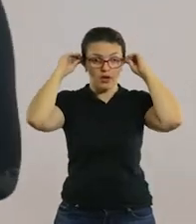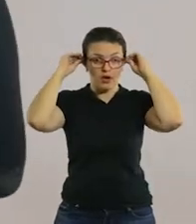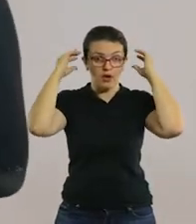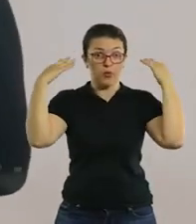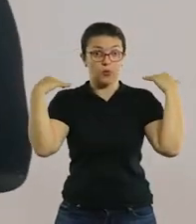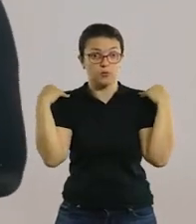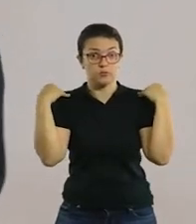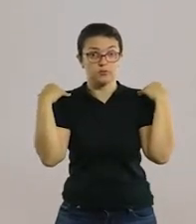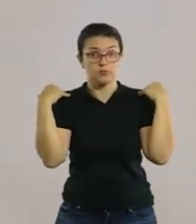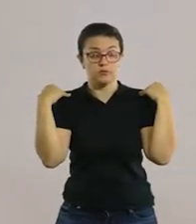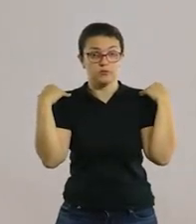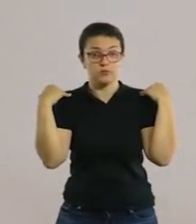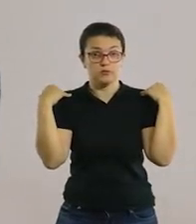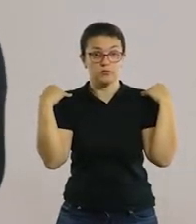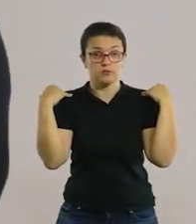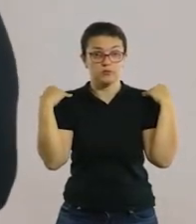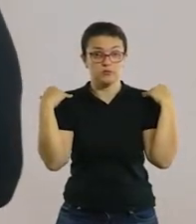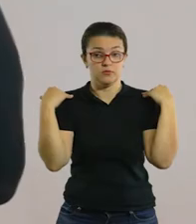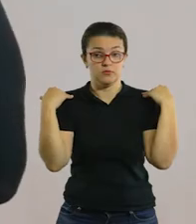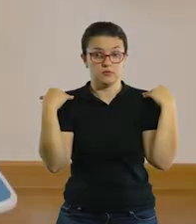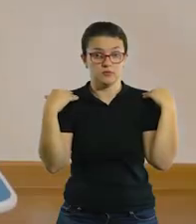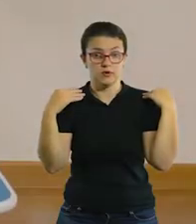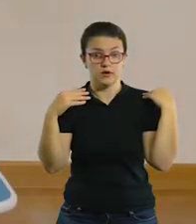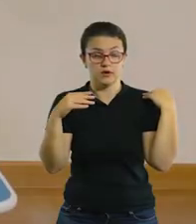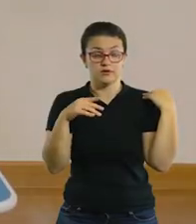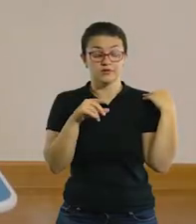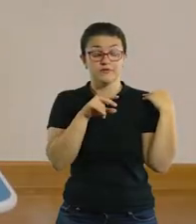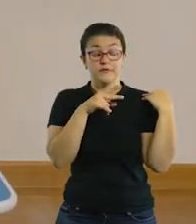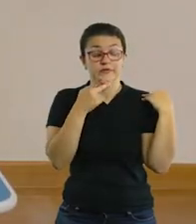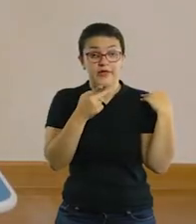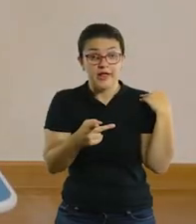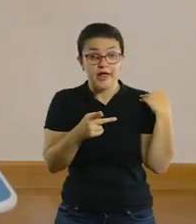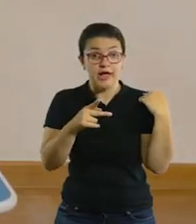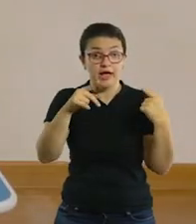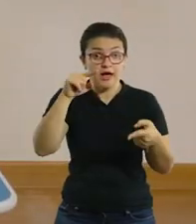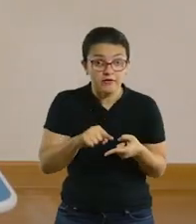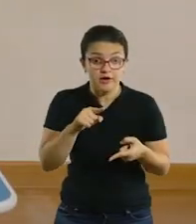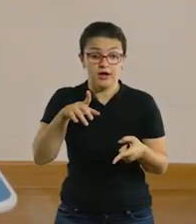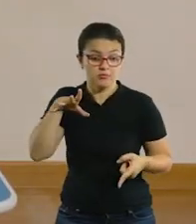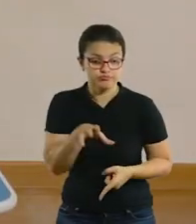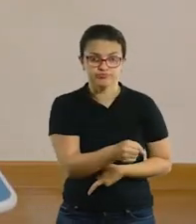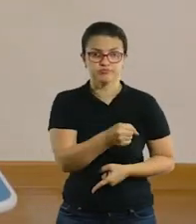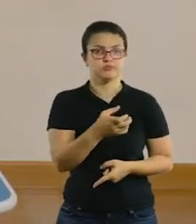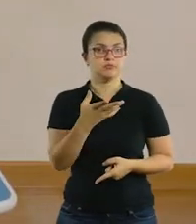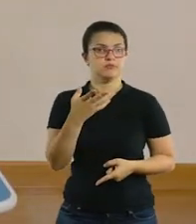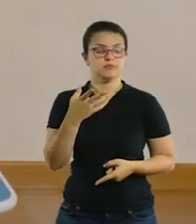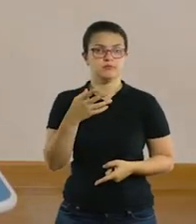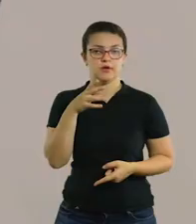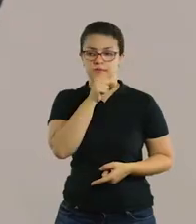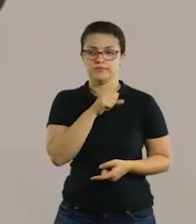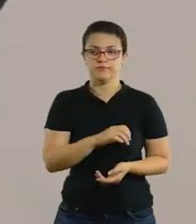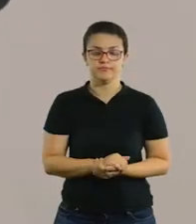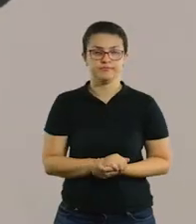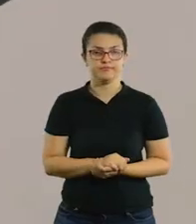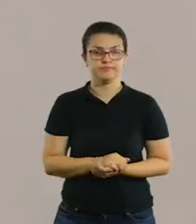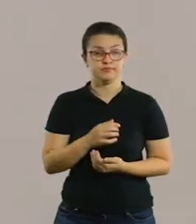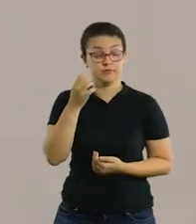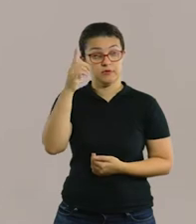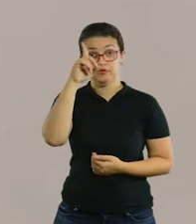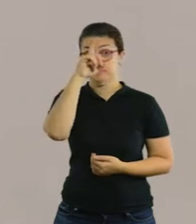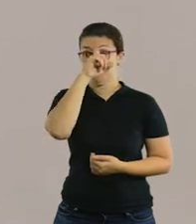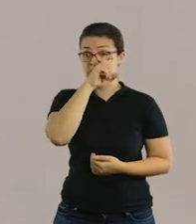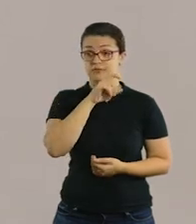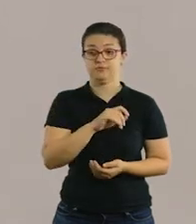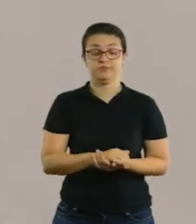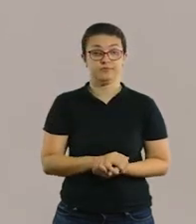ombro e, de uma forma surpreendente, você vai falar garrafa. E ela tem que pegar a garrafa muito rápido, ok? Para você